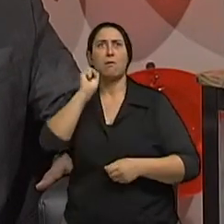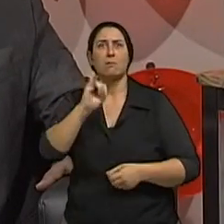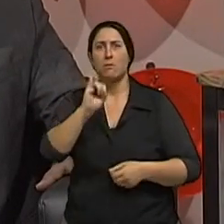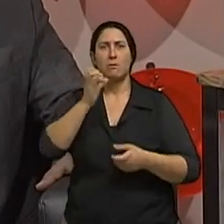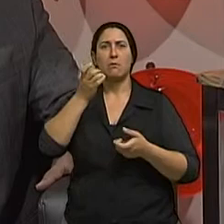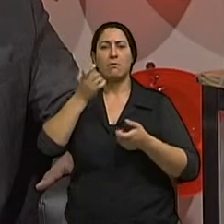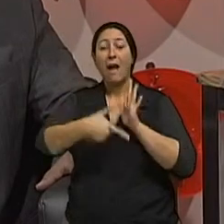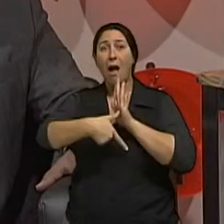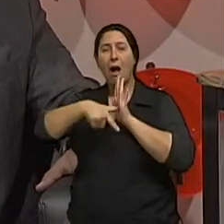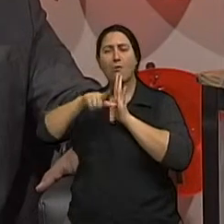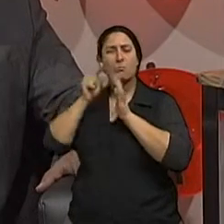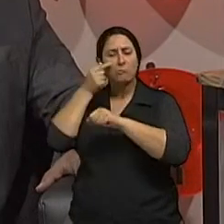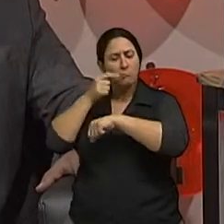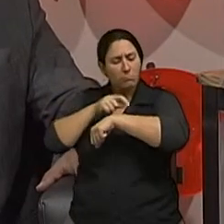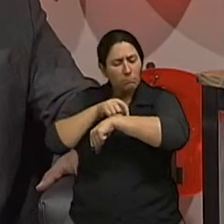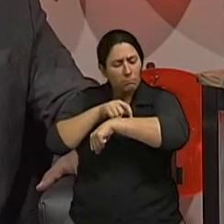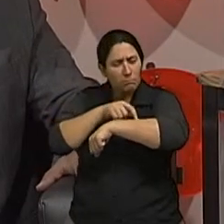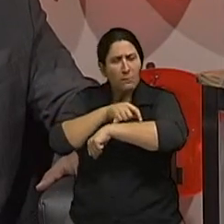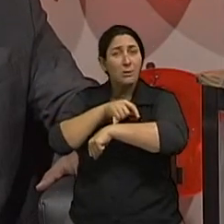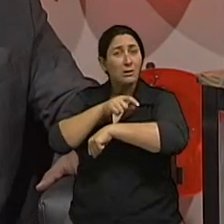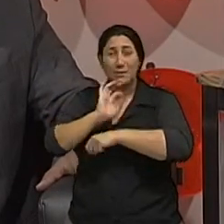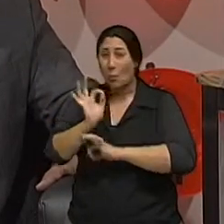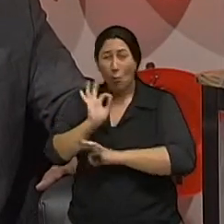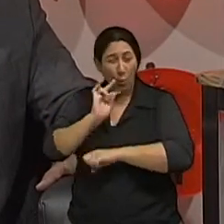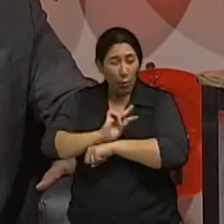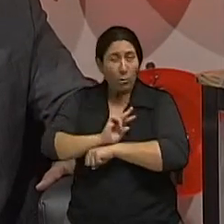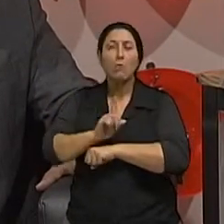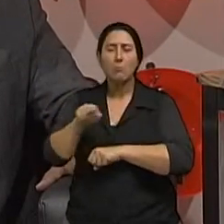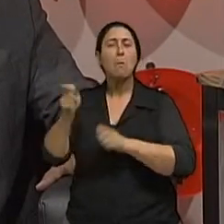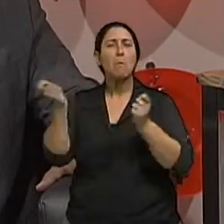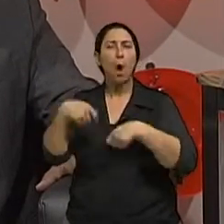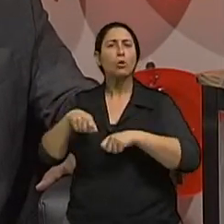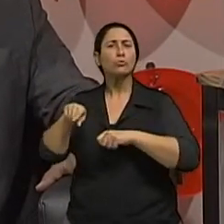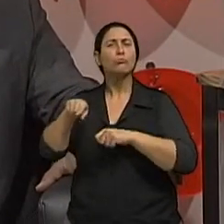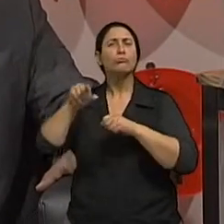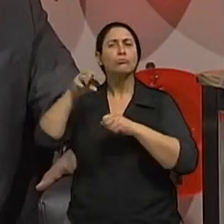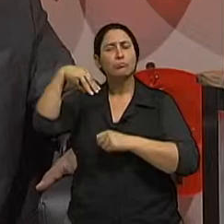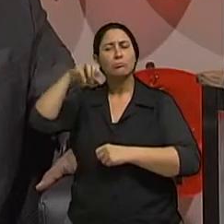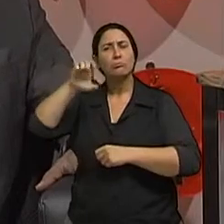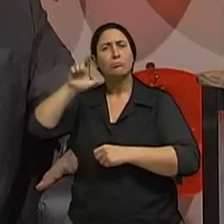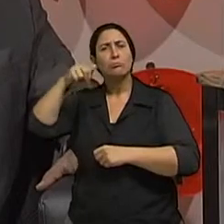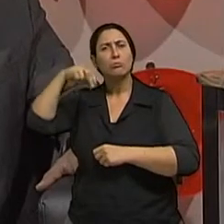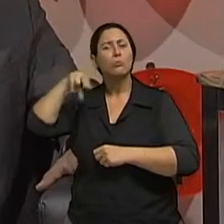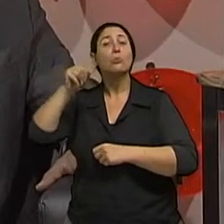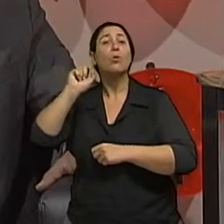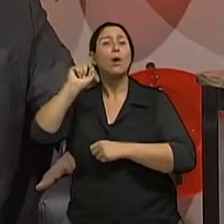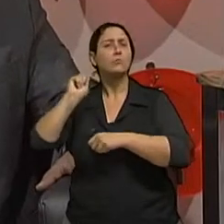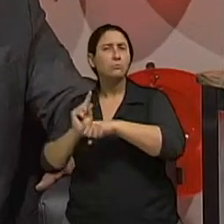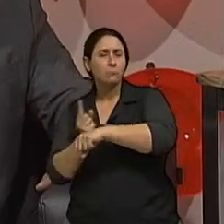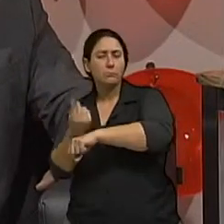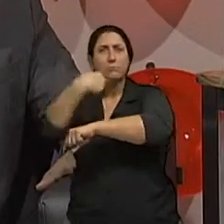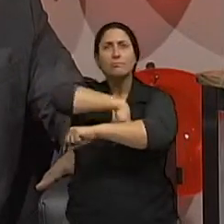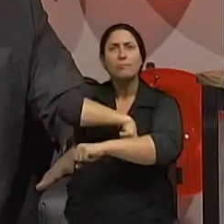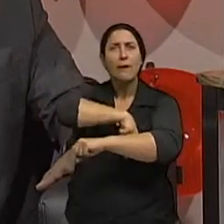ele tem uma capacidade de invadir a pele e fazer um processo que a gente chama de disseminação, em lançar metástases em